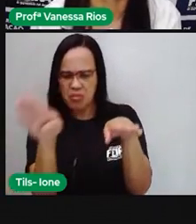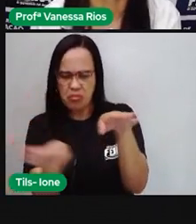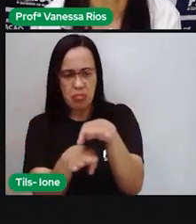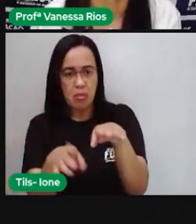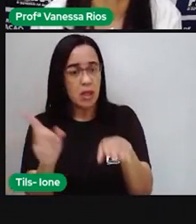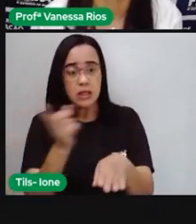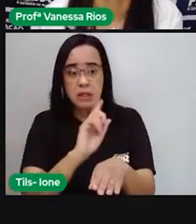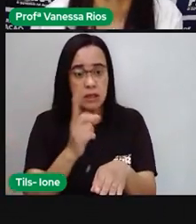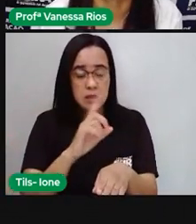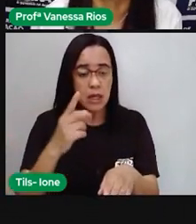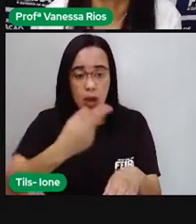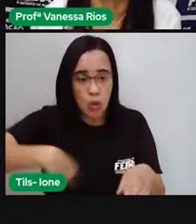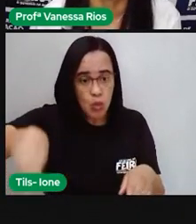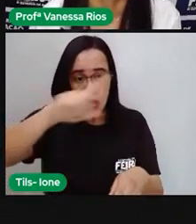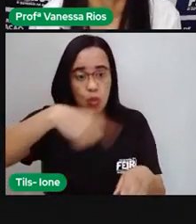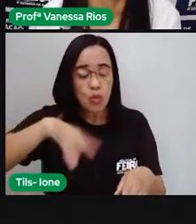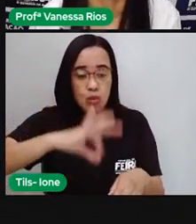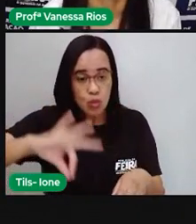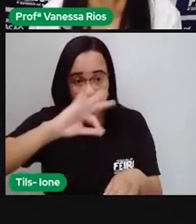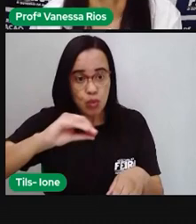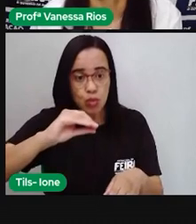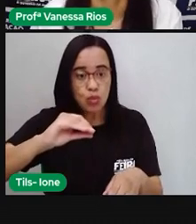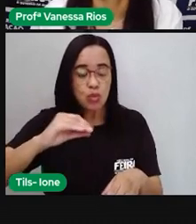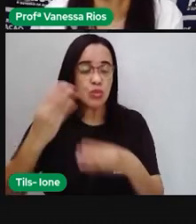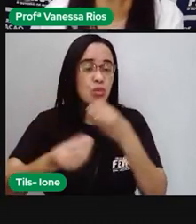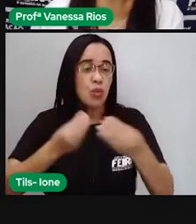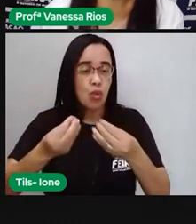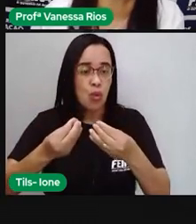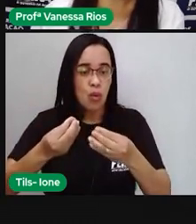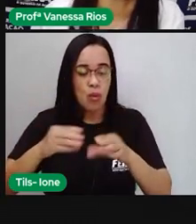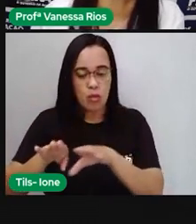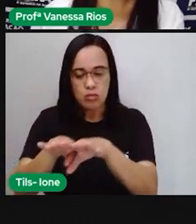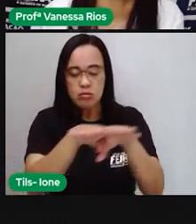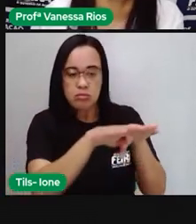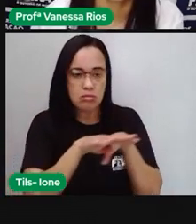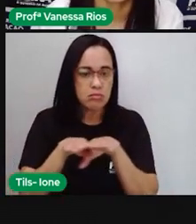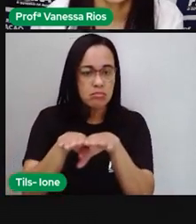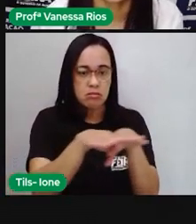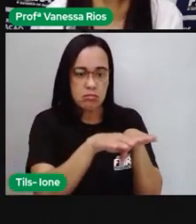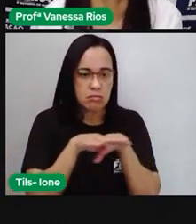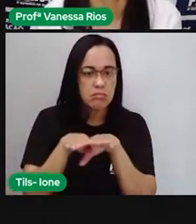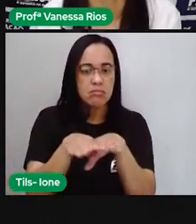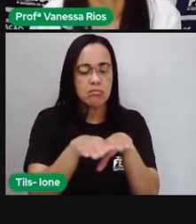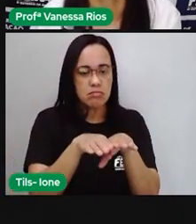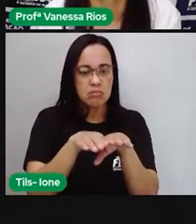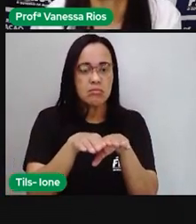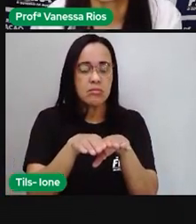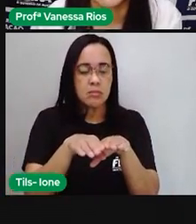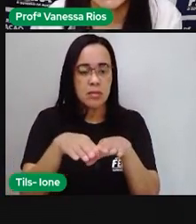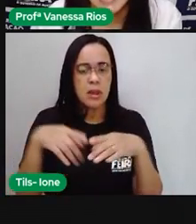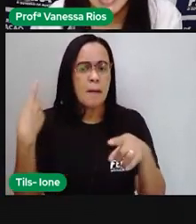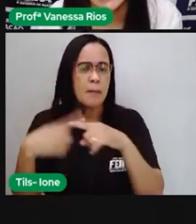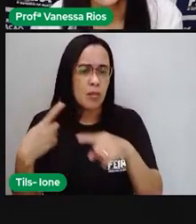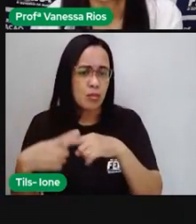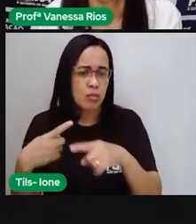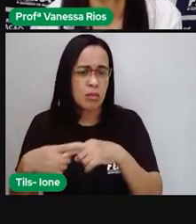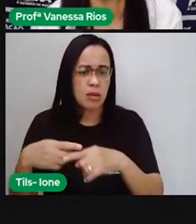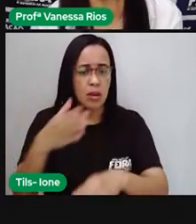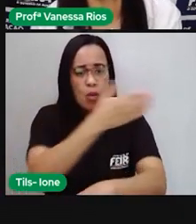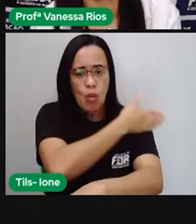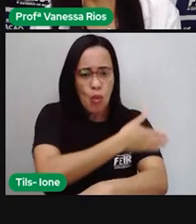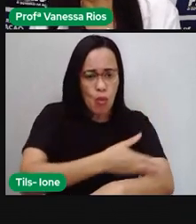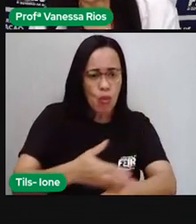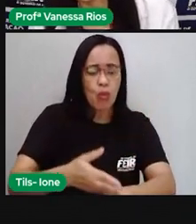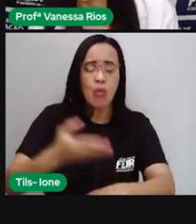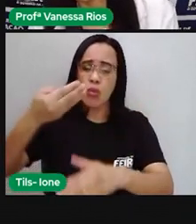vida, nenhuma religião, nem ninguém por ser diferente em relação aos seus costumes, ao seu modo de falar, deve